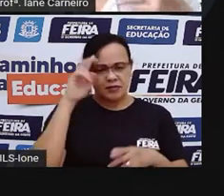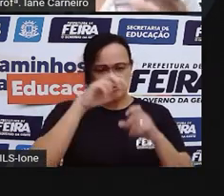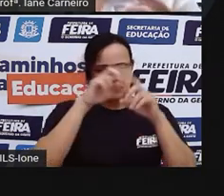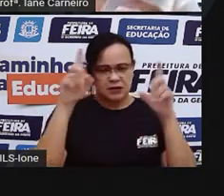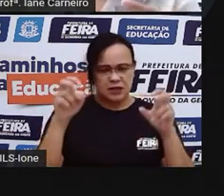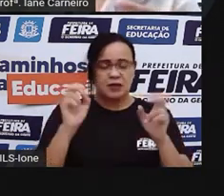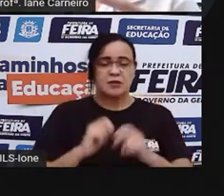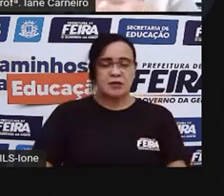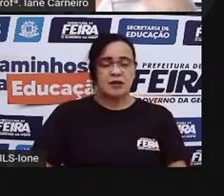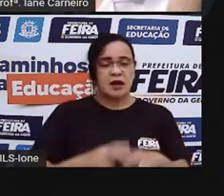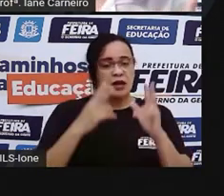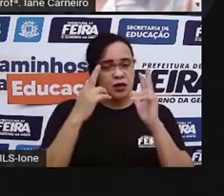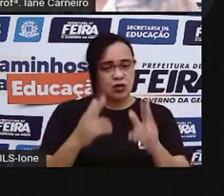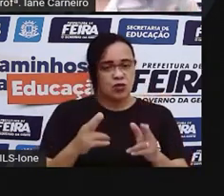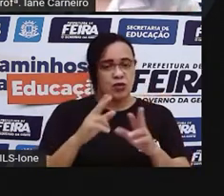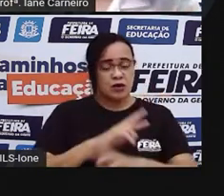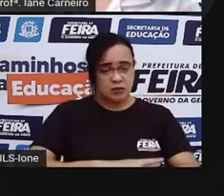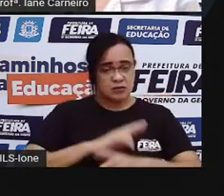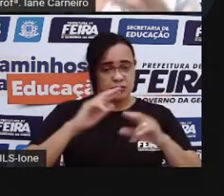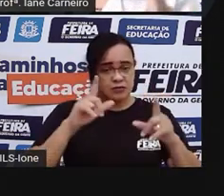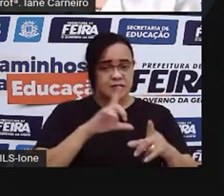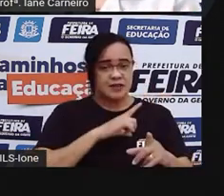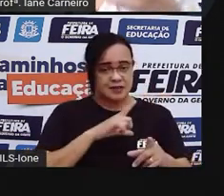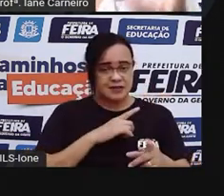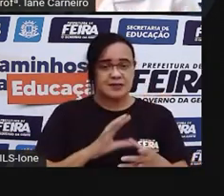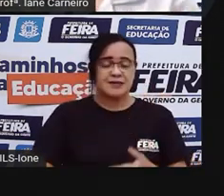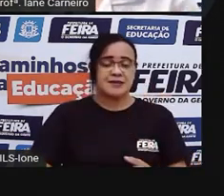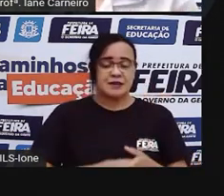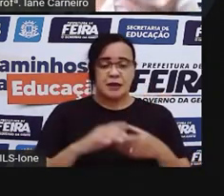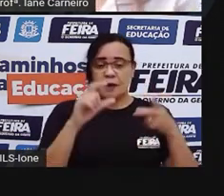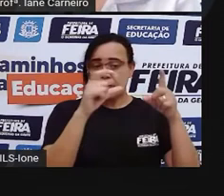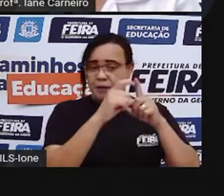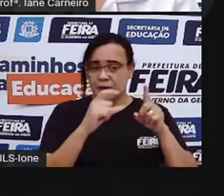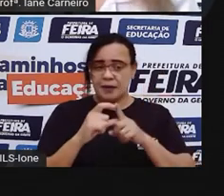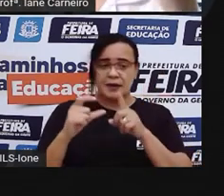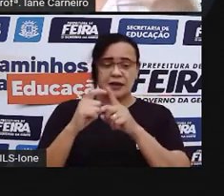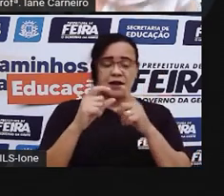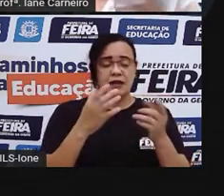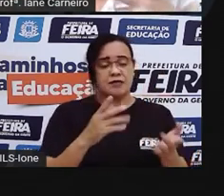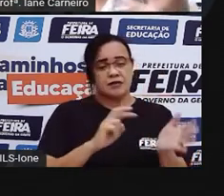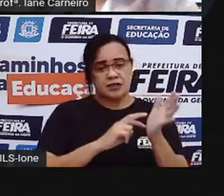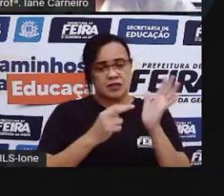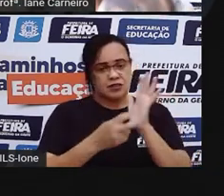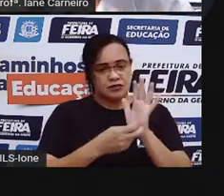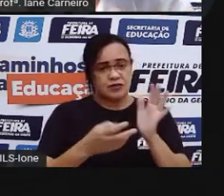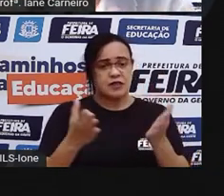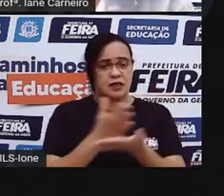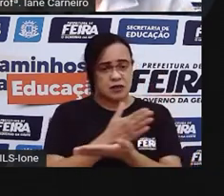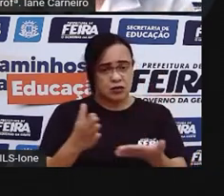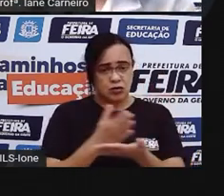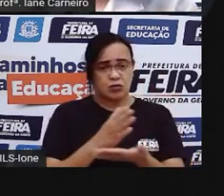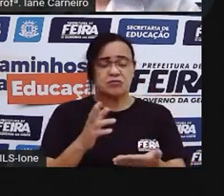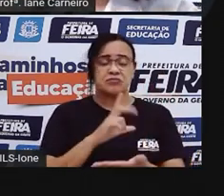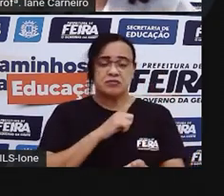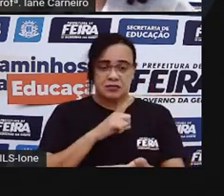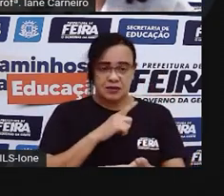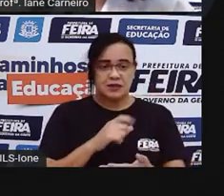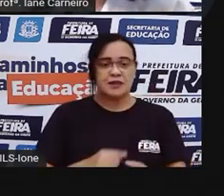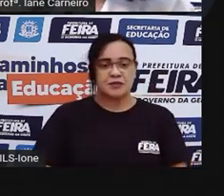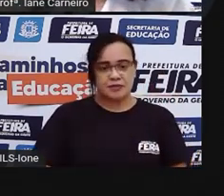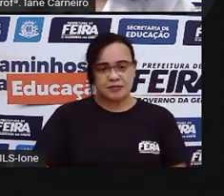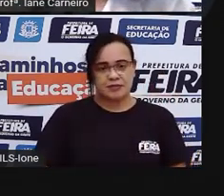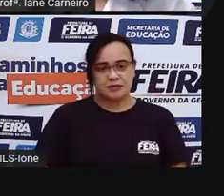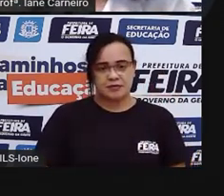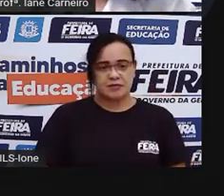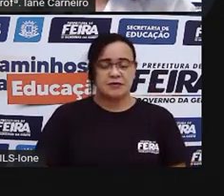palavras Elas podiam Ter o mesmo sentido E também O autor foi brincando Com os sentidos Das palavras Então a Pro